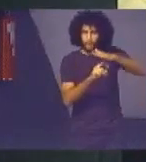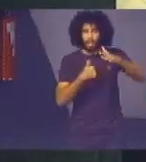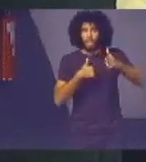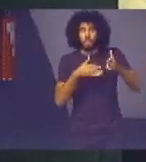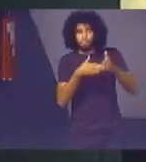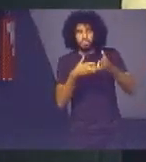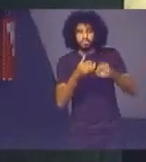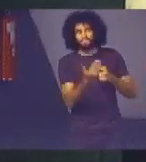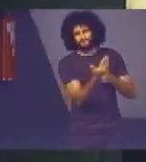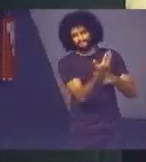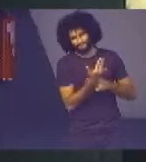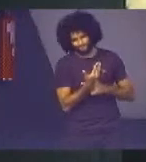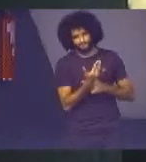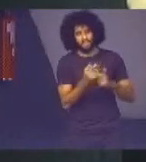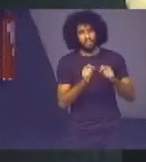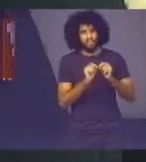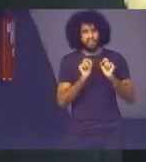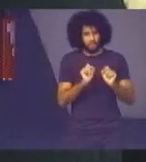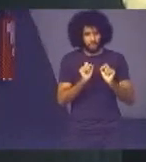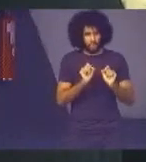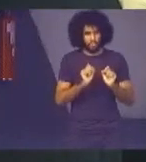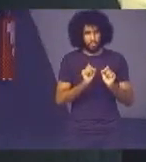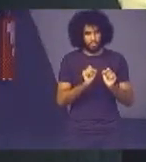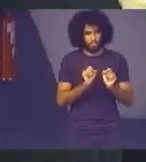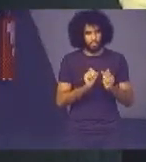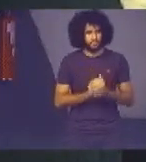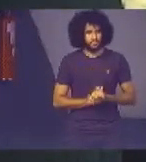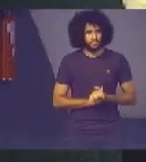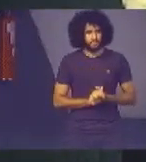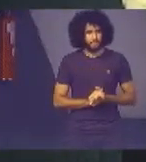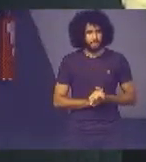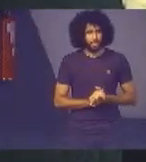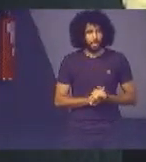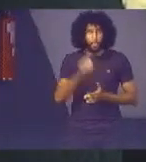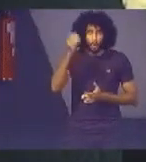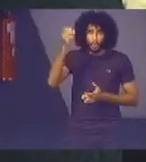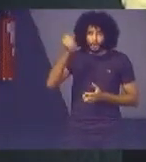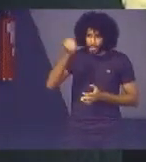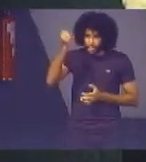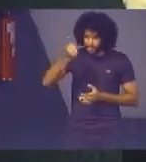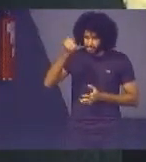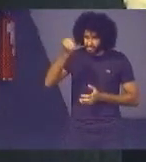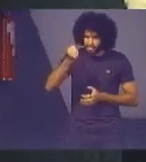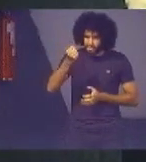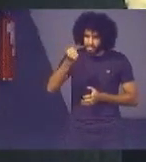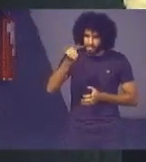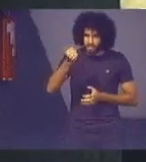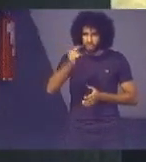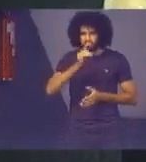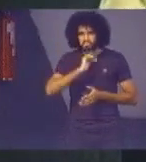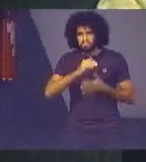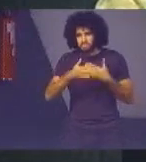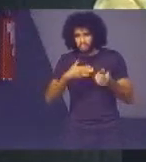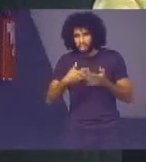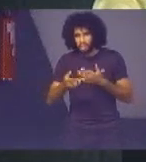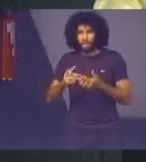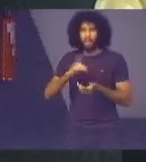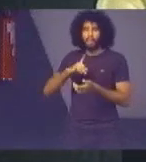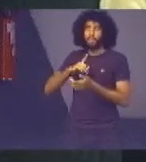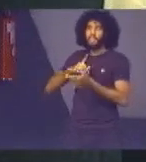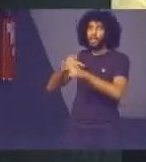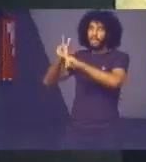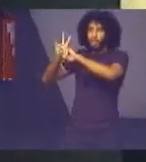fizéssemos a parte dos benefícios ou seja remissão de pena que nós fôssemos